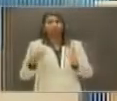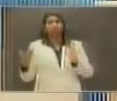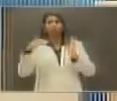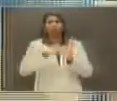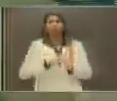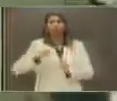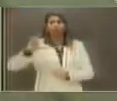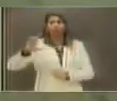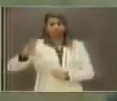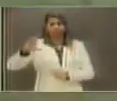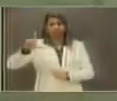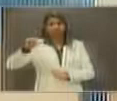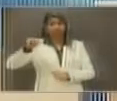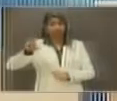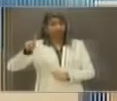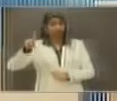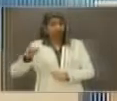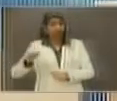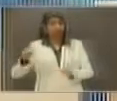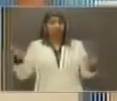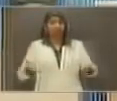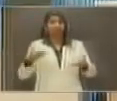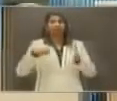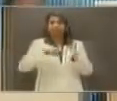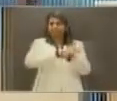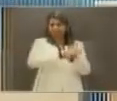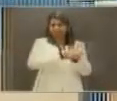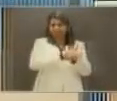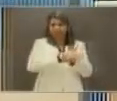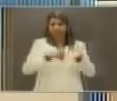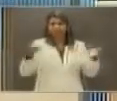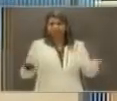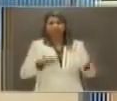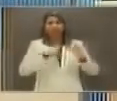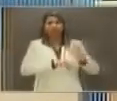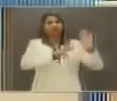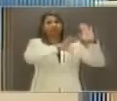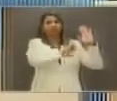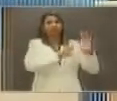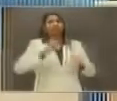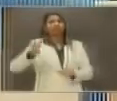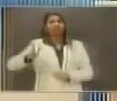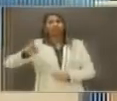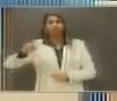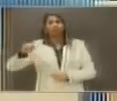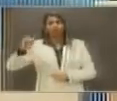jornalista Cláudia Carvalho, e fará a pergunta ao candidato Wilson,